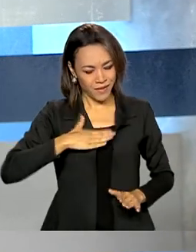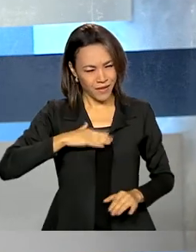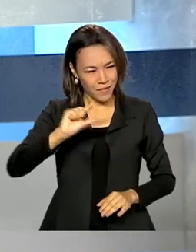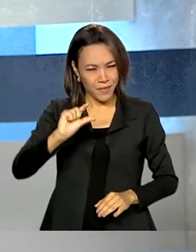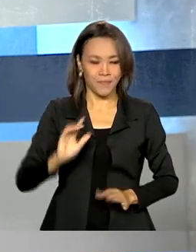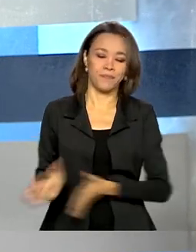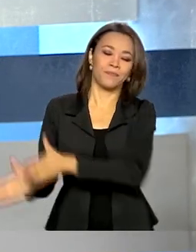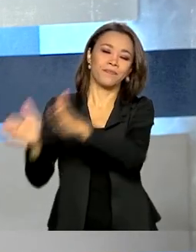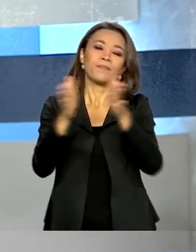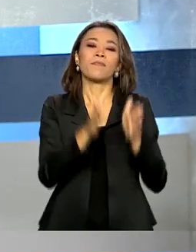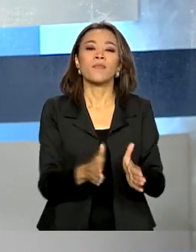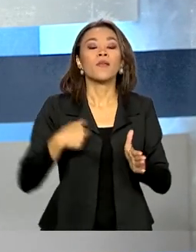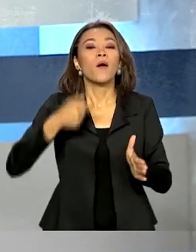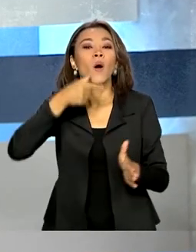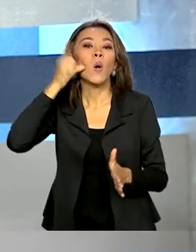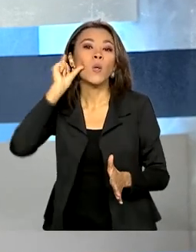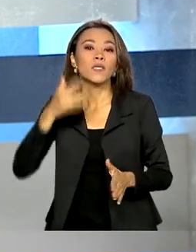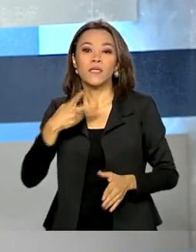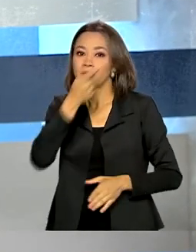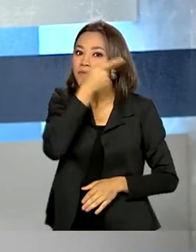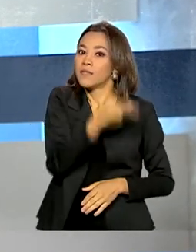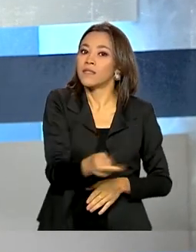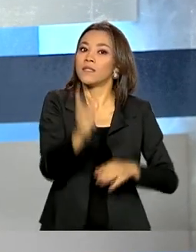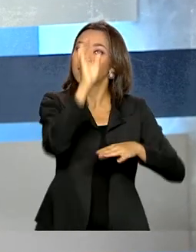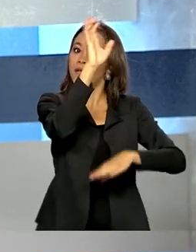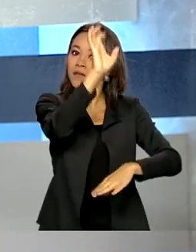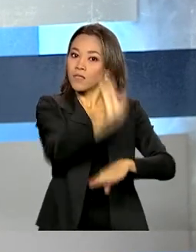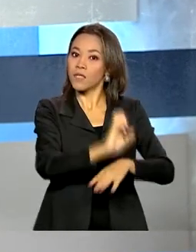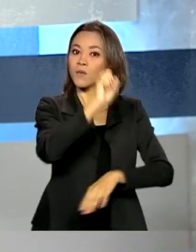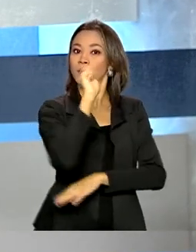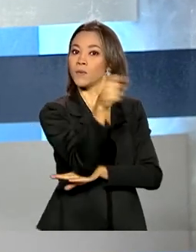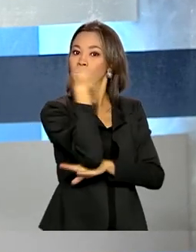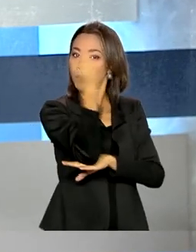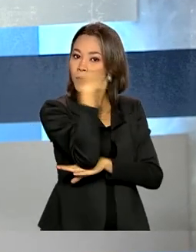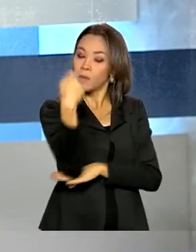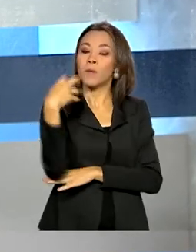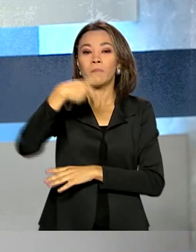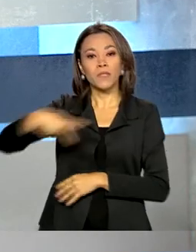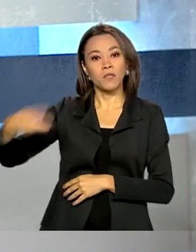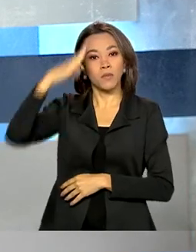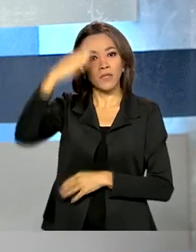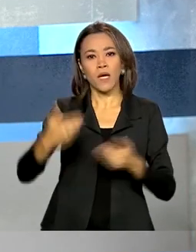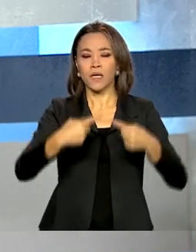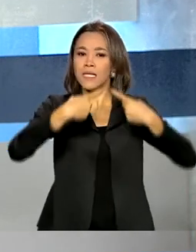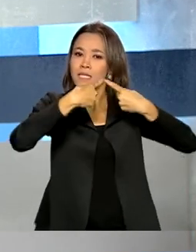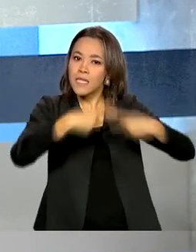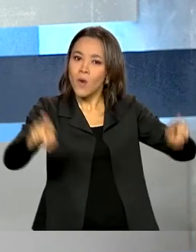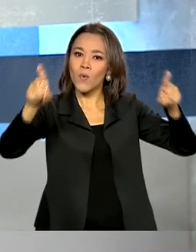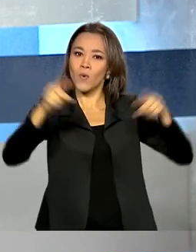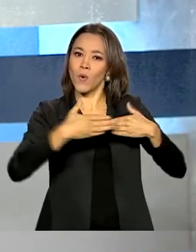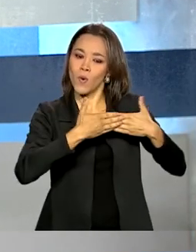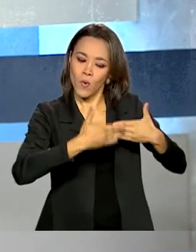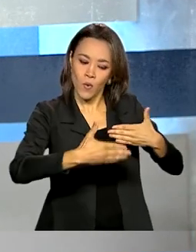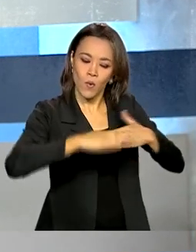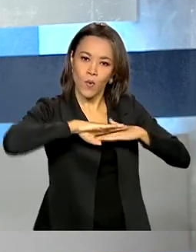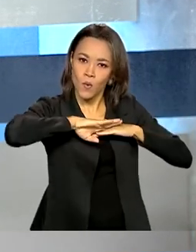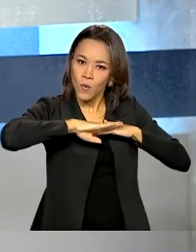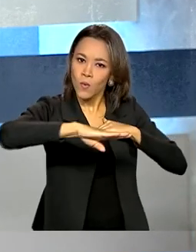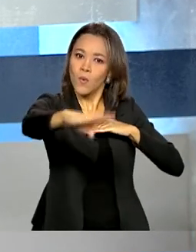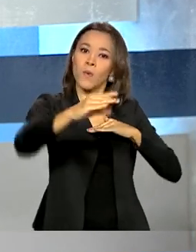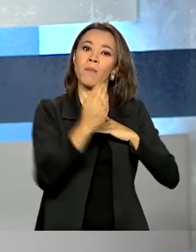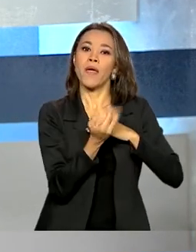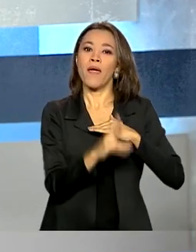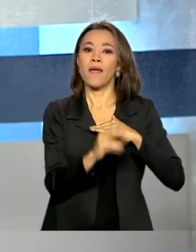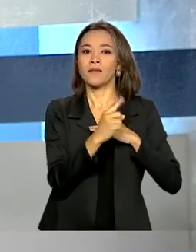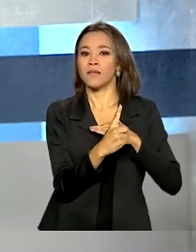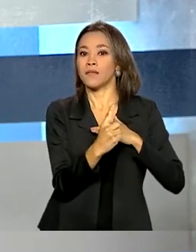Olha, e ontem em visita ao Rio Grande do Sul, o presidente Jair Bolsonaro inaugurou a duplicação de um trecho da BR-116 e a nova